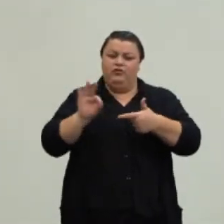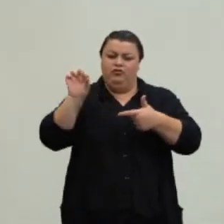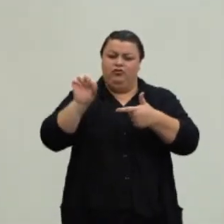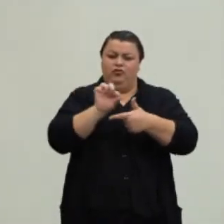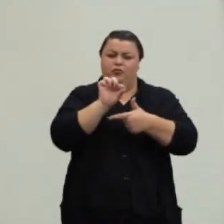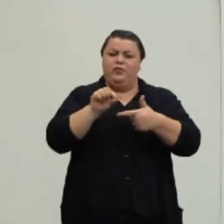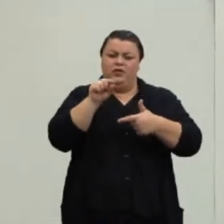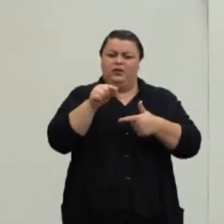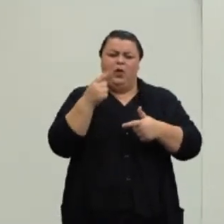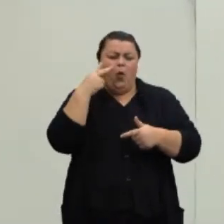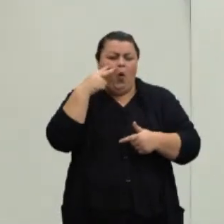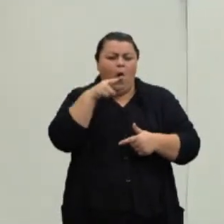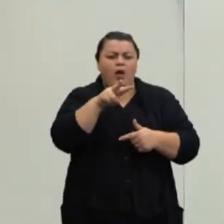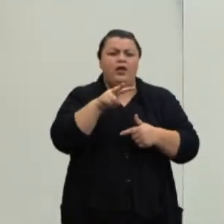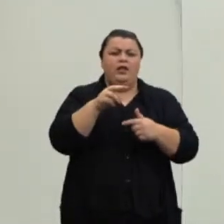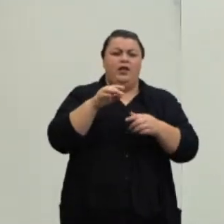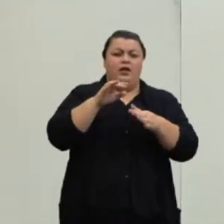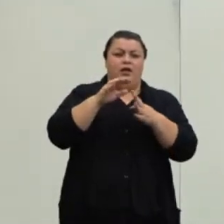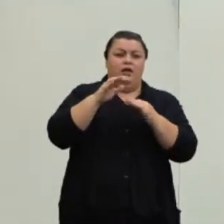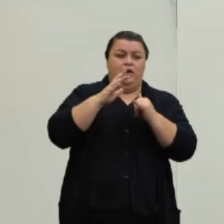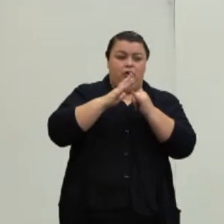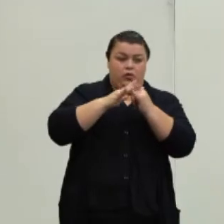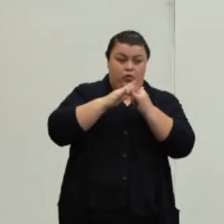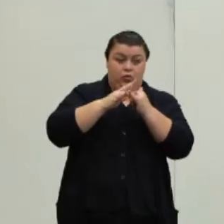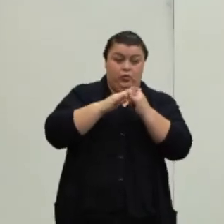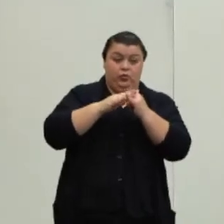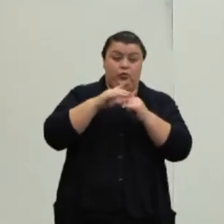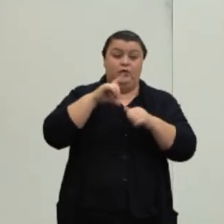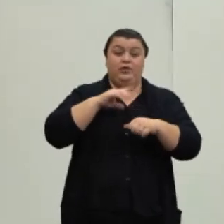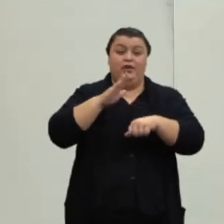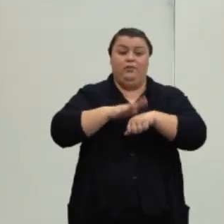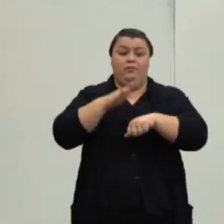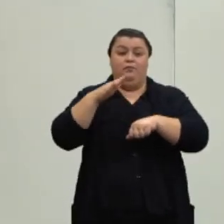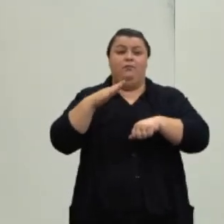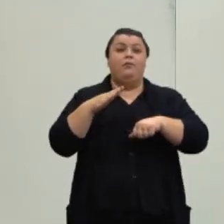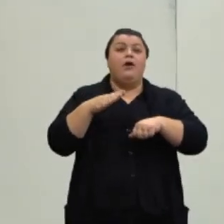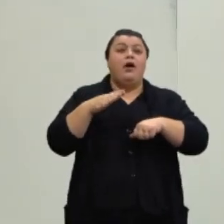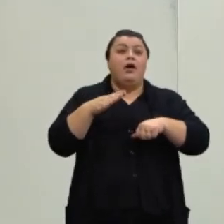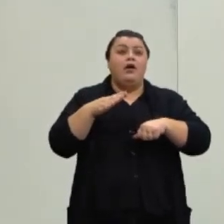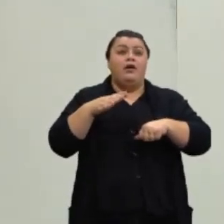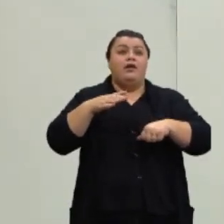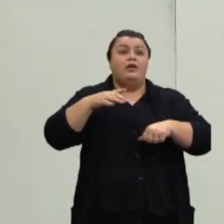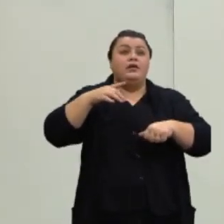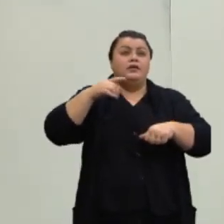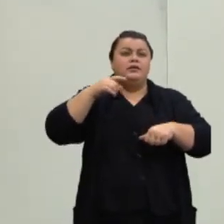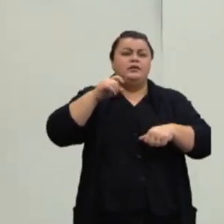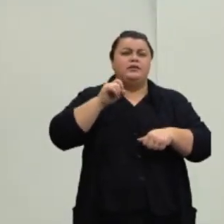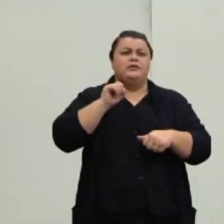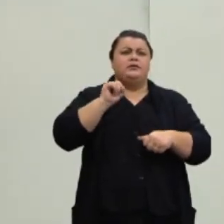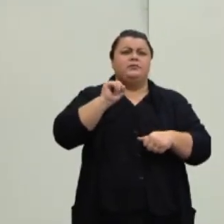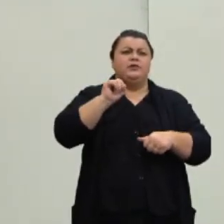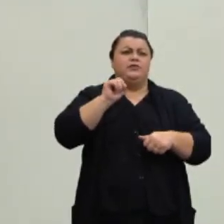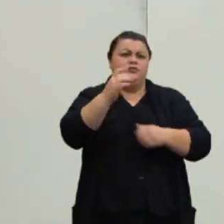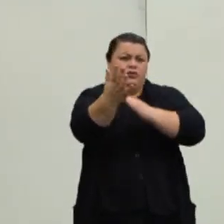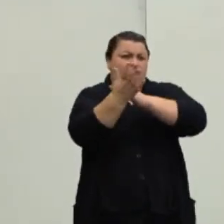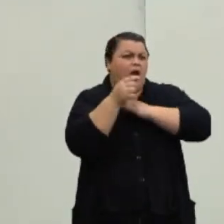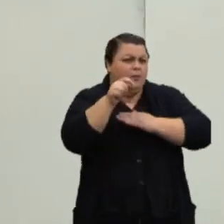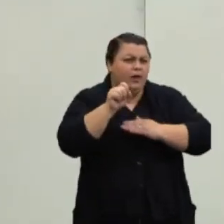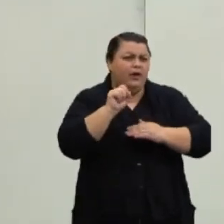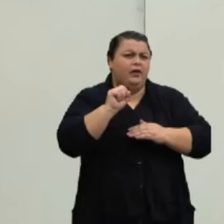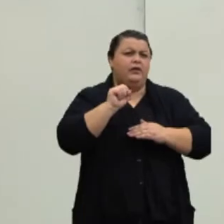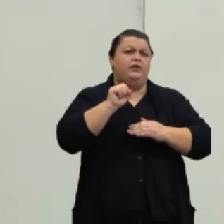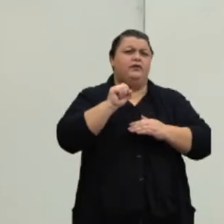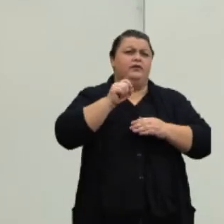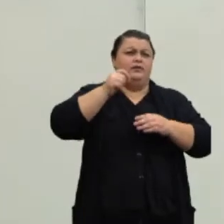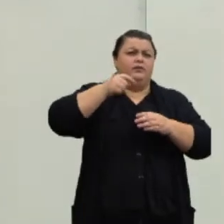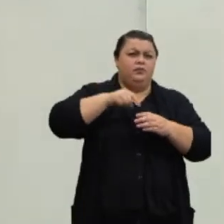vocês conseguem ter mais questões, né? Que talvez para ajudá-los a sanar mais as